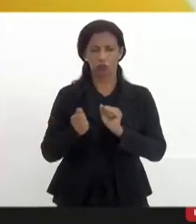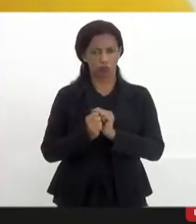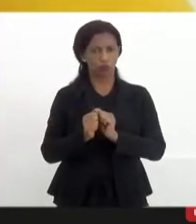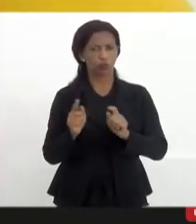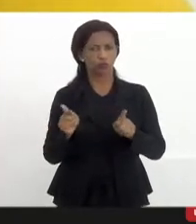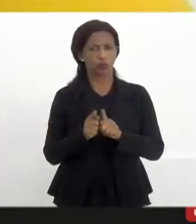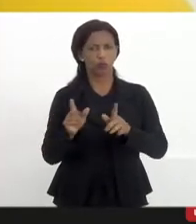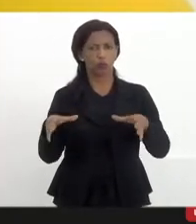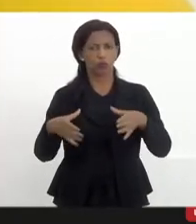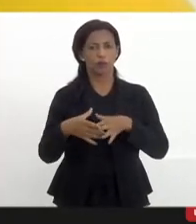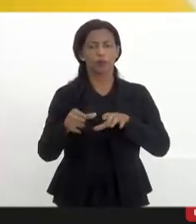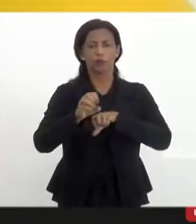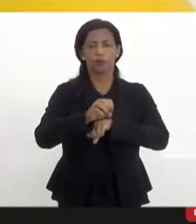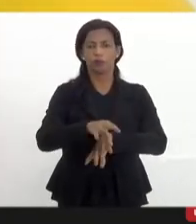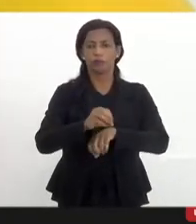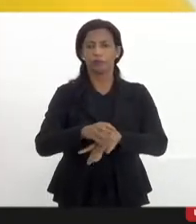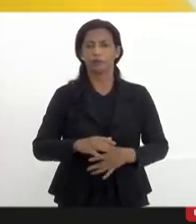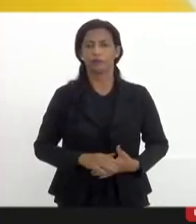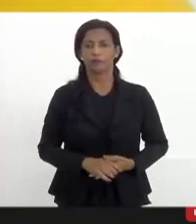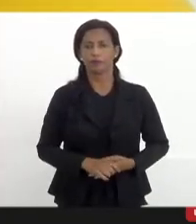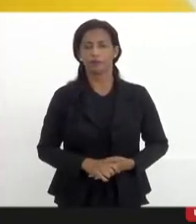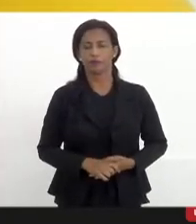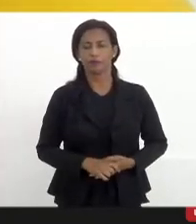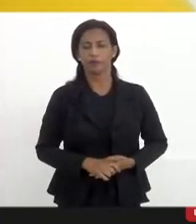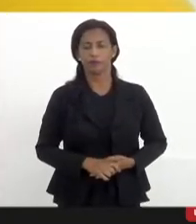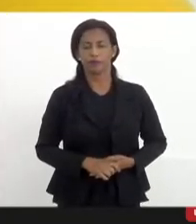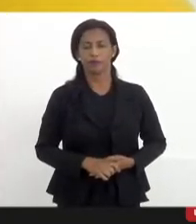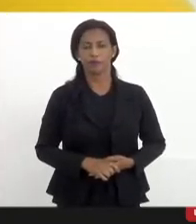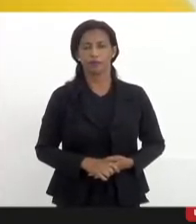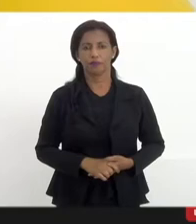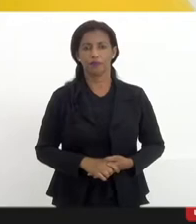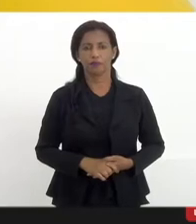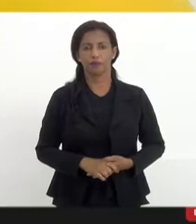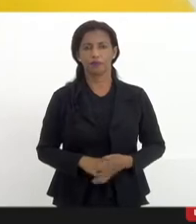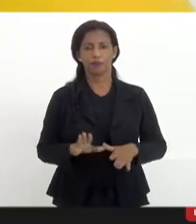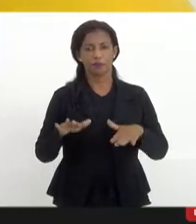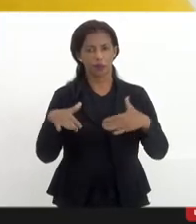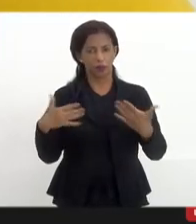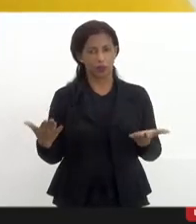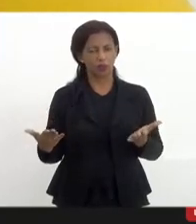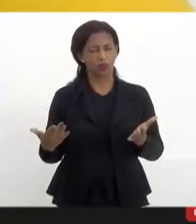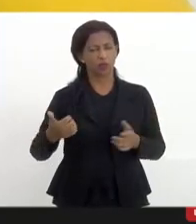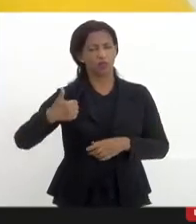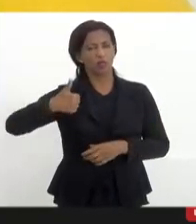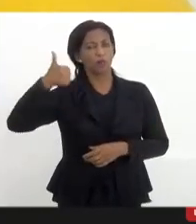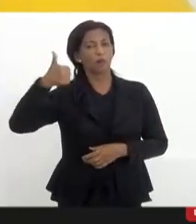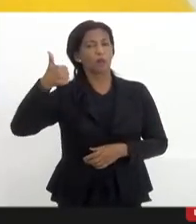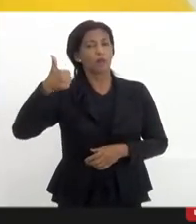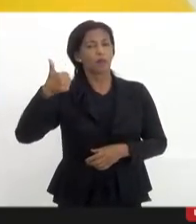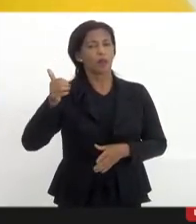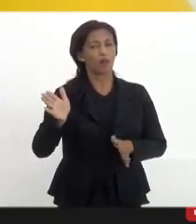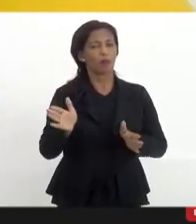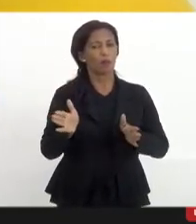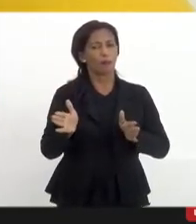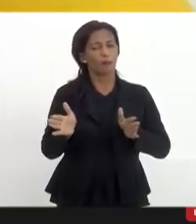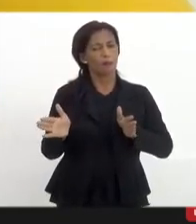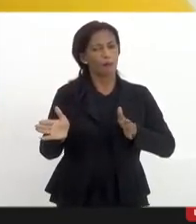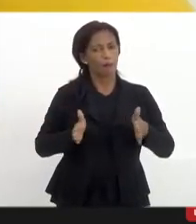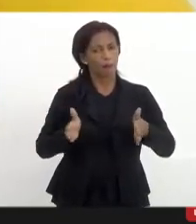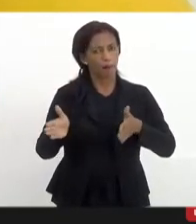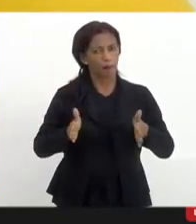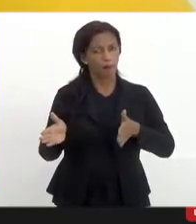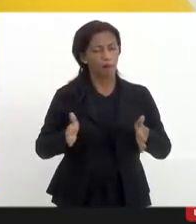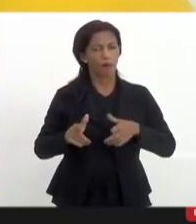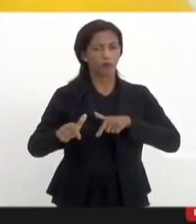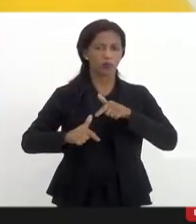da Comissão de Educação. Então, é isso, né? Acho que a gente já desde o primeiro mandato tem conseguido fazer alguns encontros, tomar